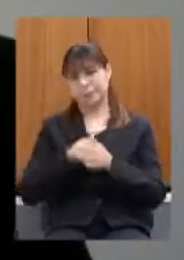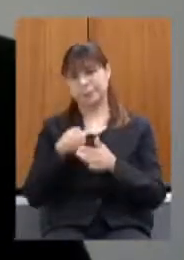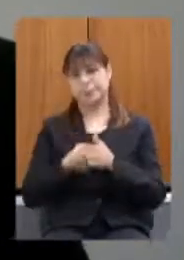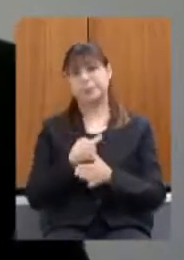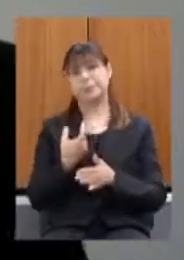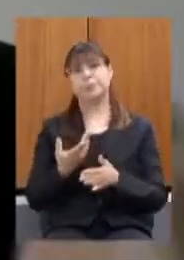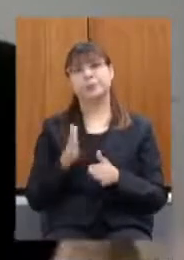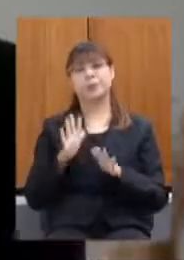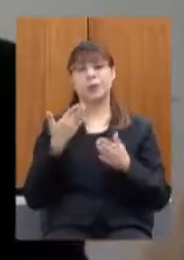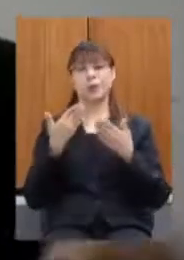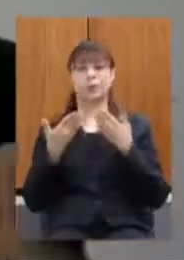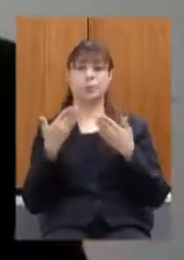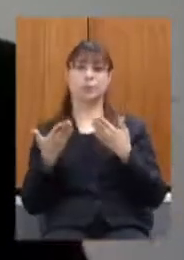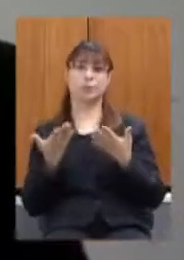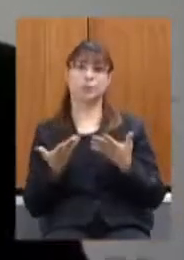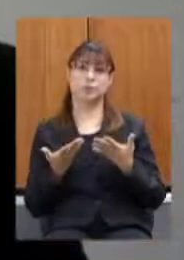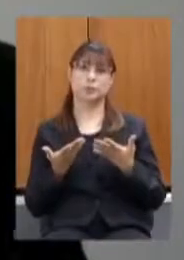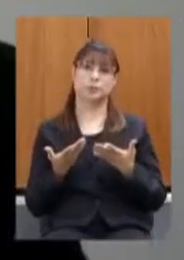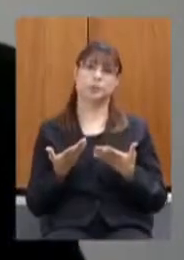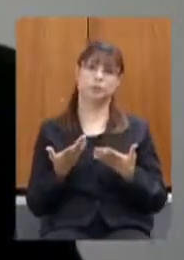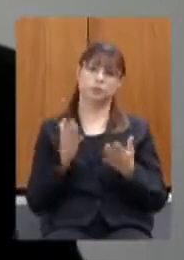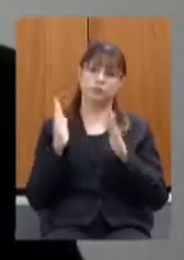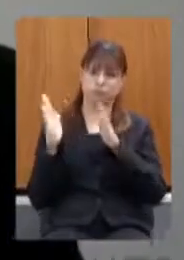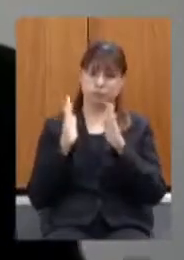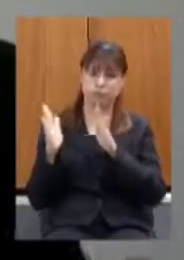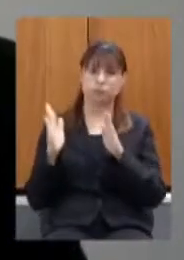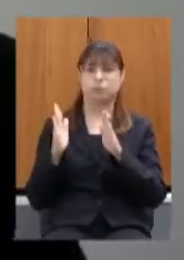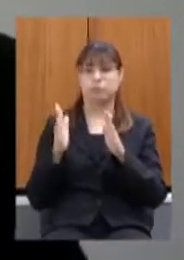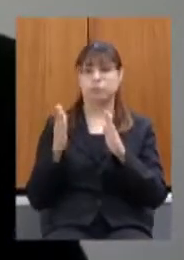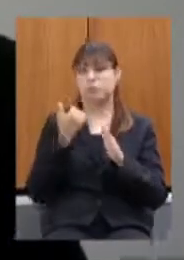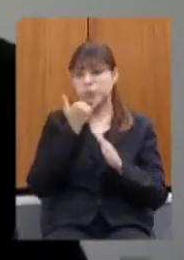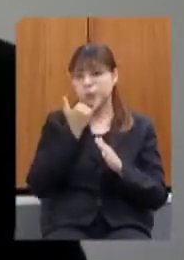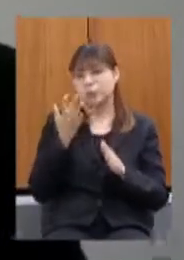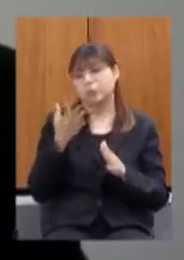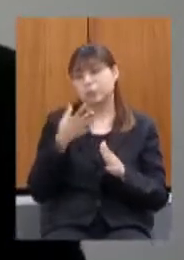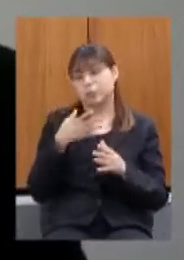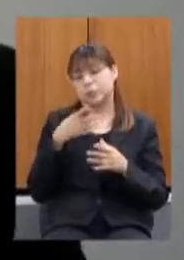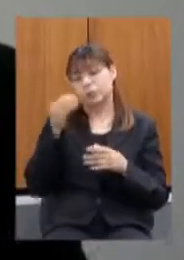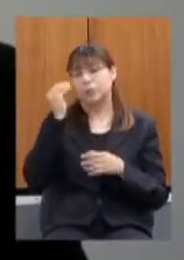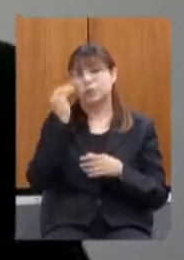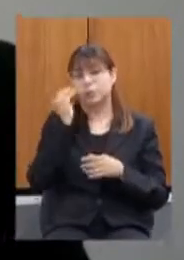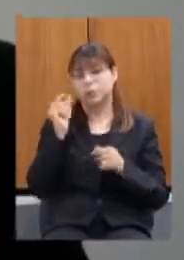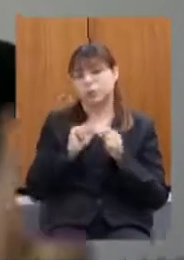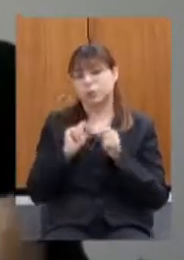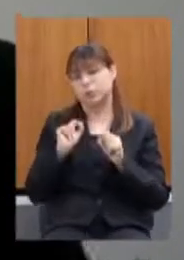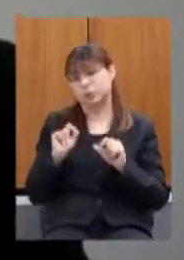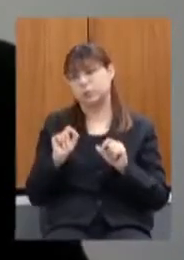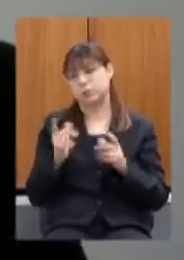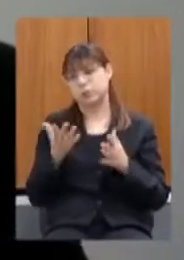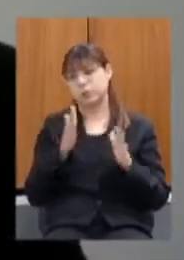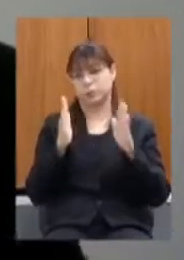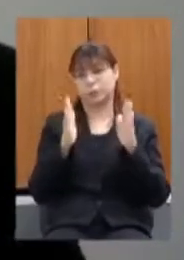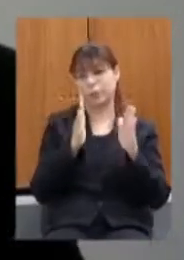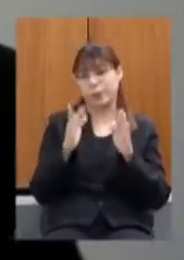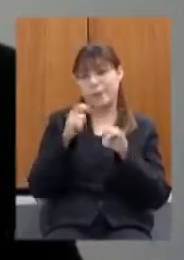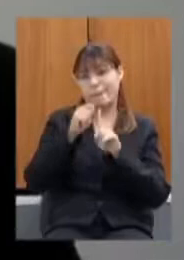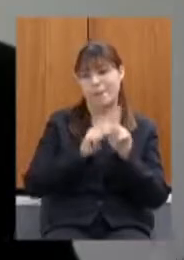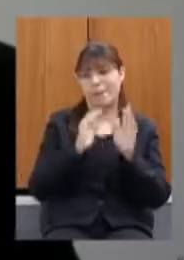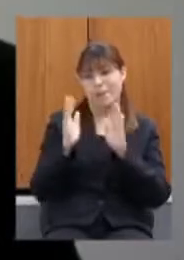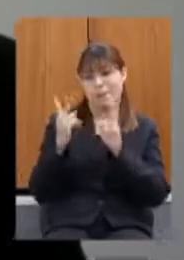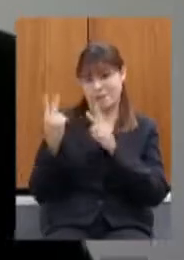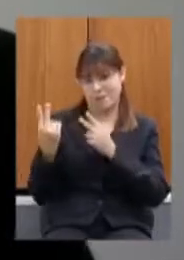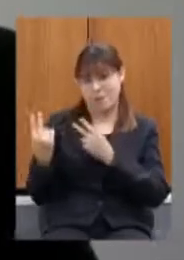às comparações peço desculpas faremos então conforme sua sugestão tentaremos trazer pelo mesmo modo a base de tempo